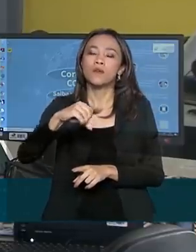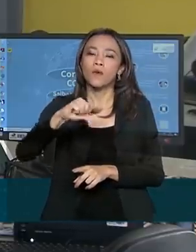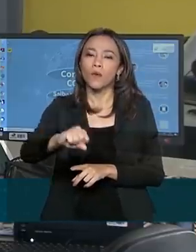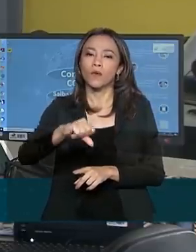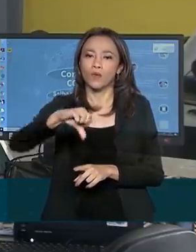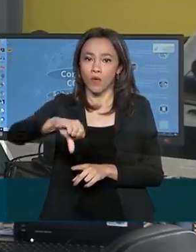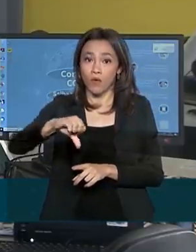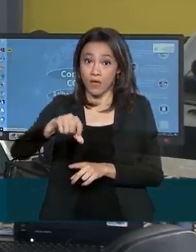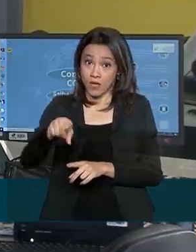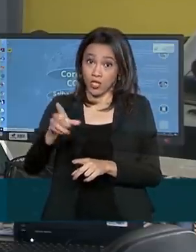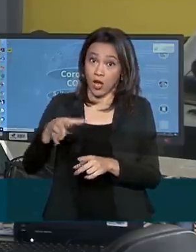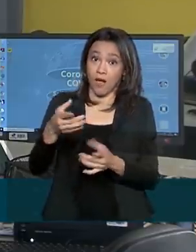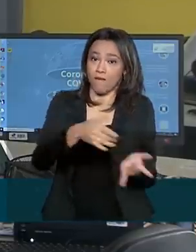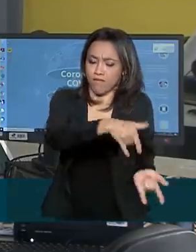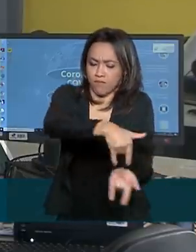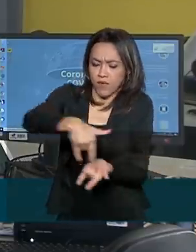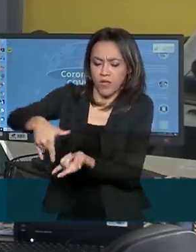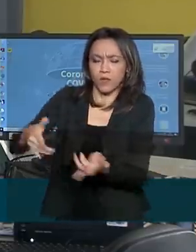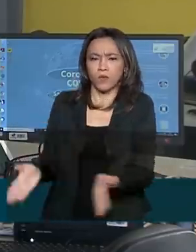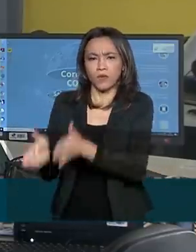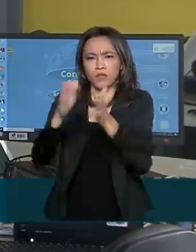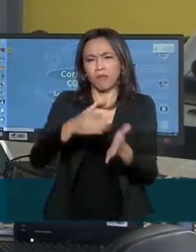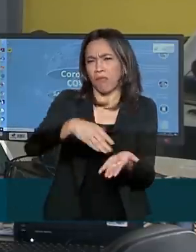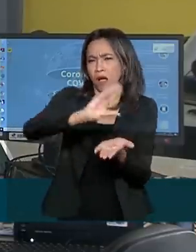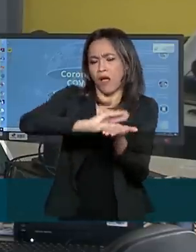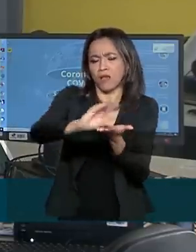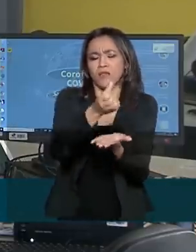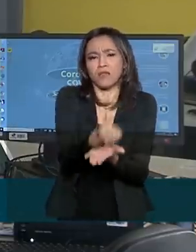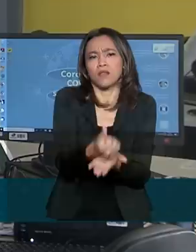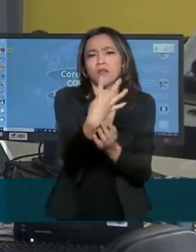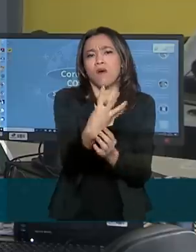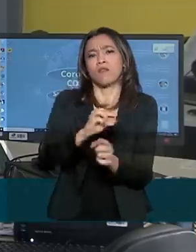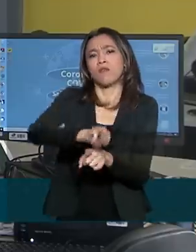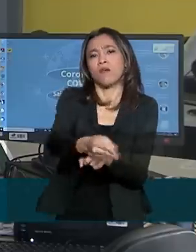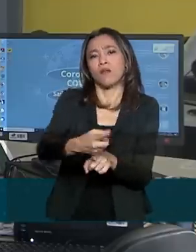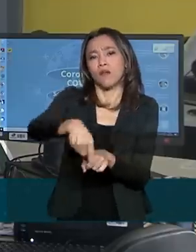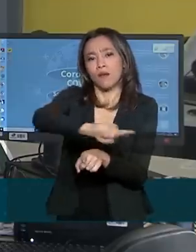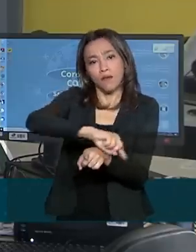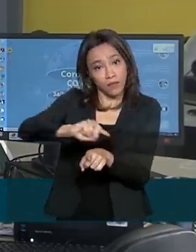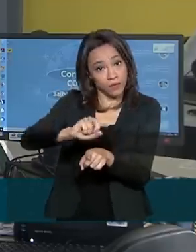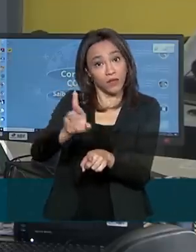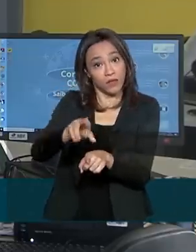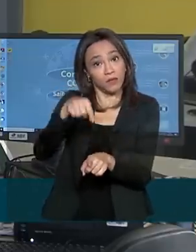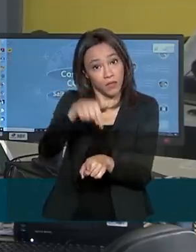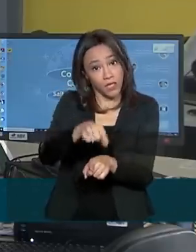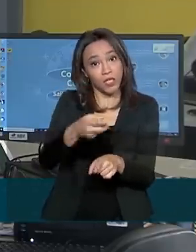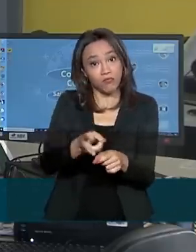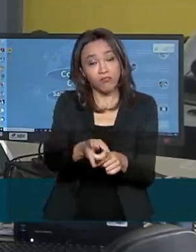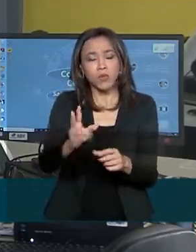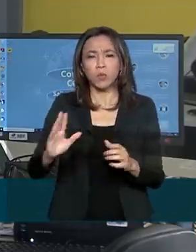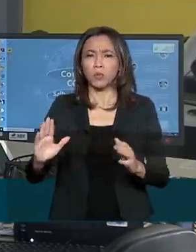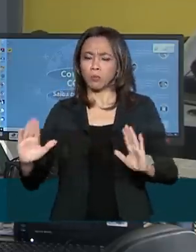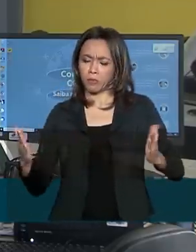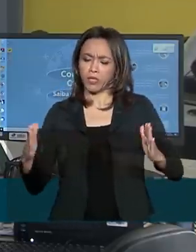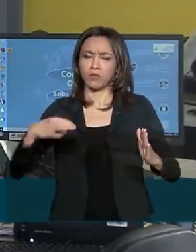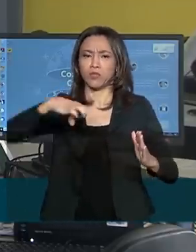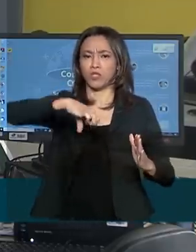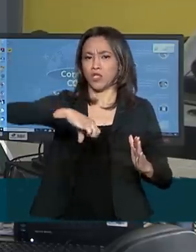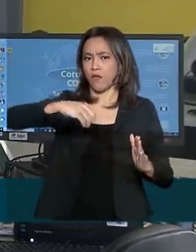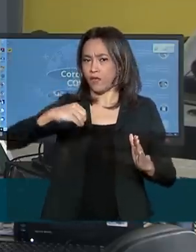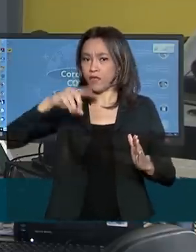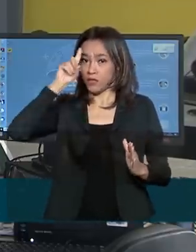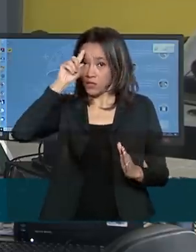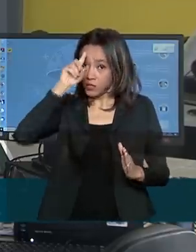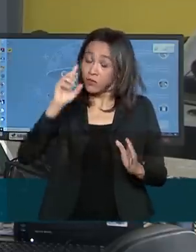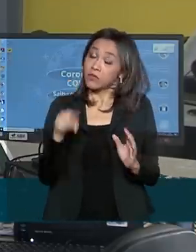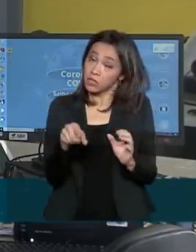O governo federal liberou quase 64 milhões de reais para garantir o funcionamento desses leitos pelo prazo inicial de 90 dias, que